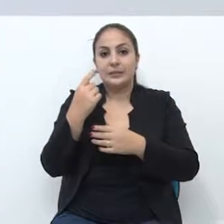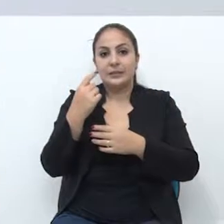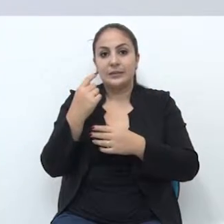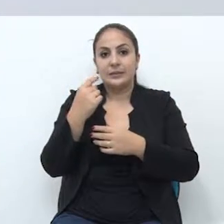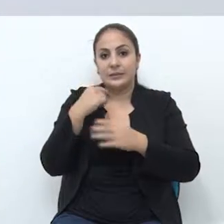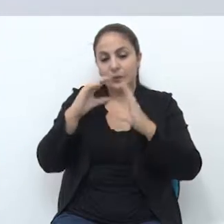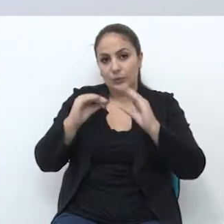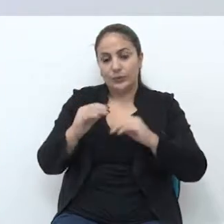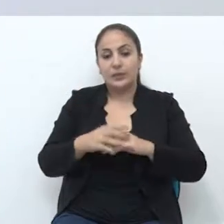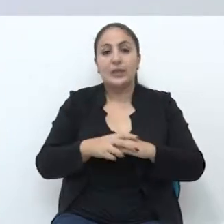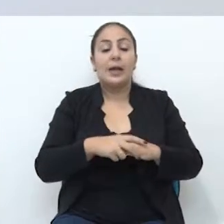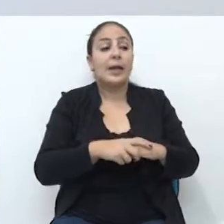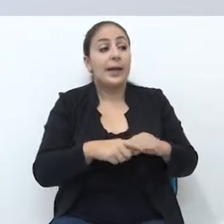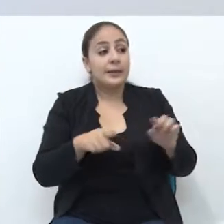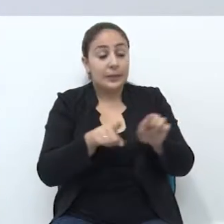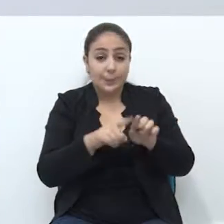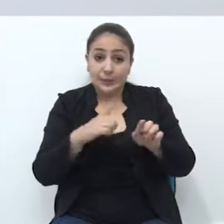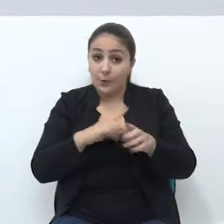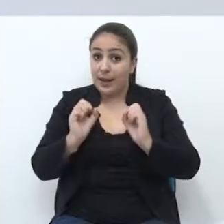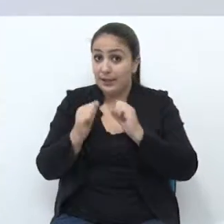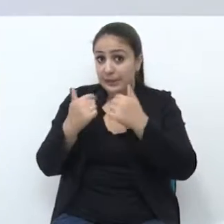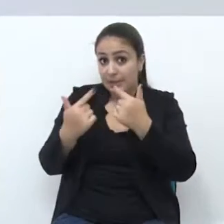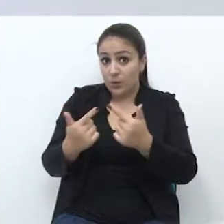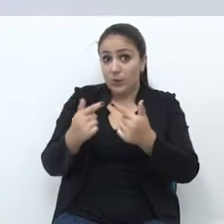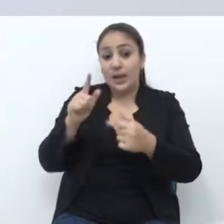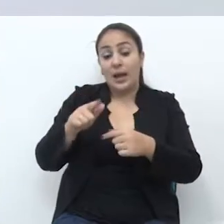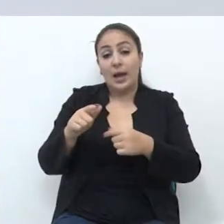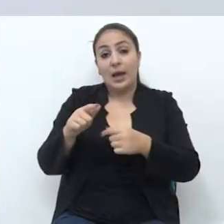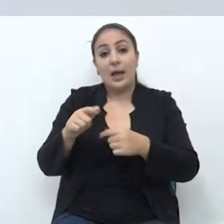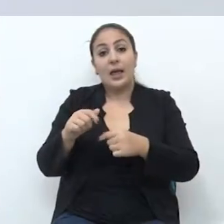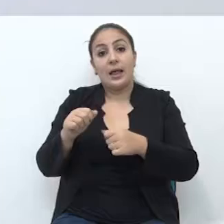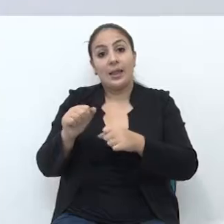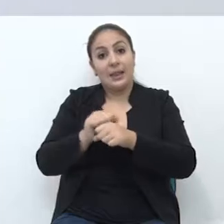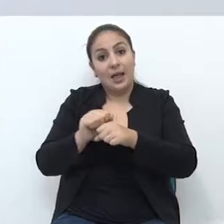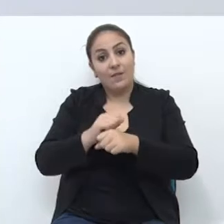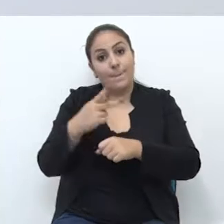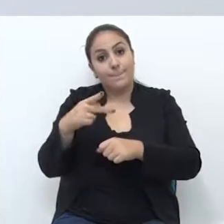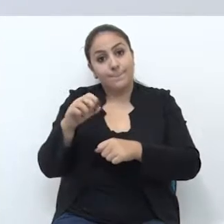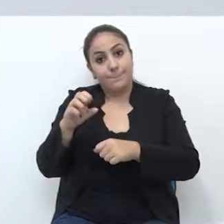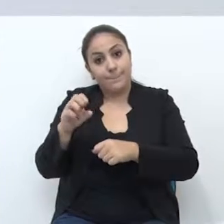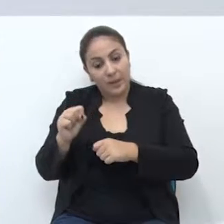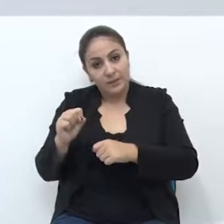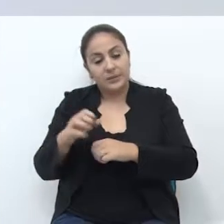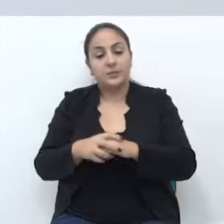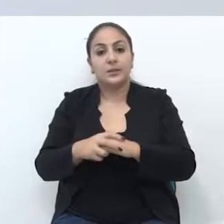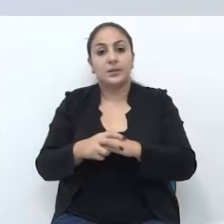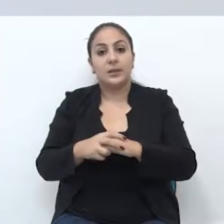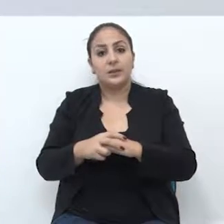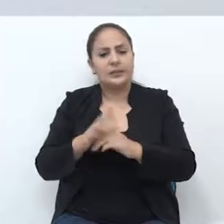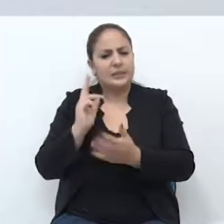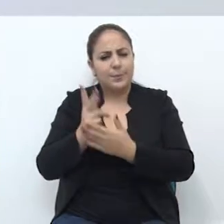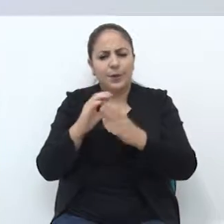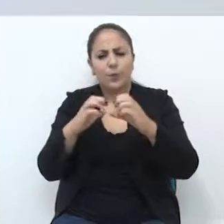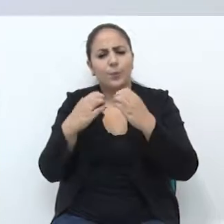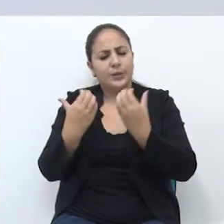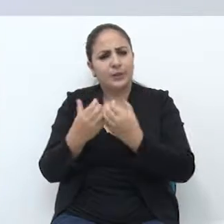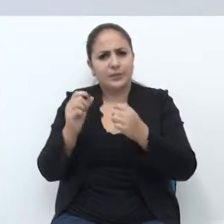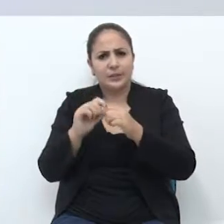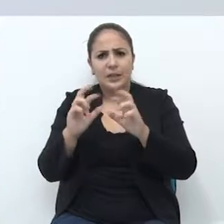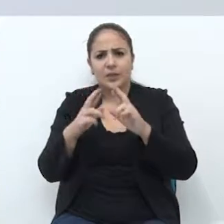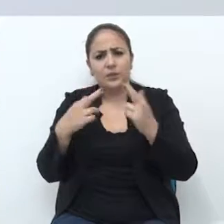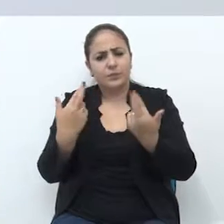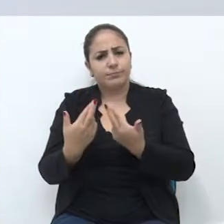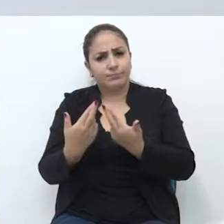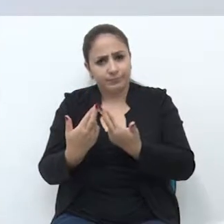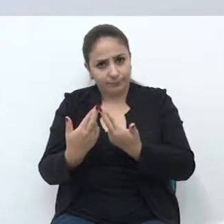-pés. Então, cada vez que as comunidades se reúnem para celebrar a ceia do Senhor, também